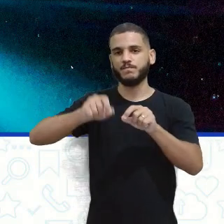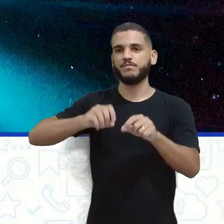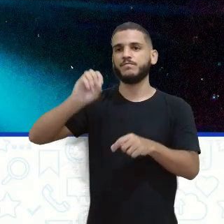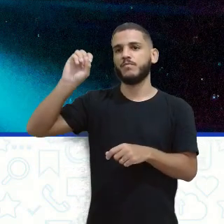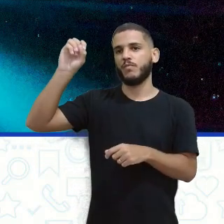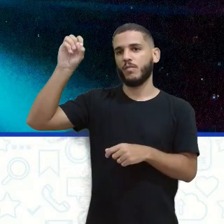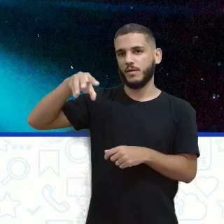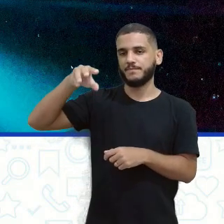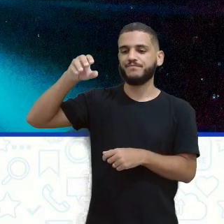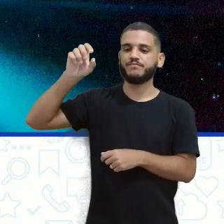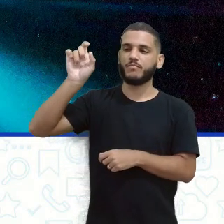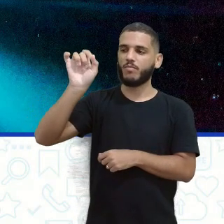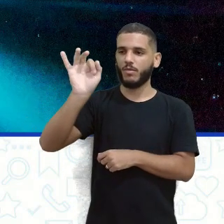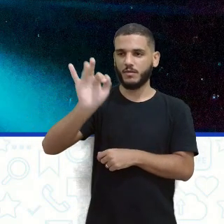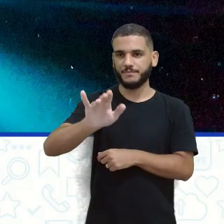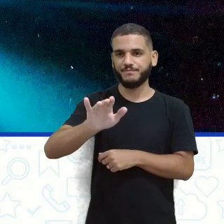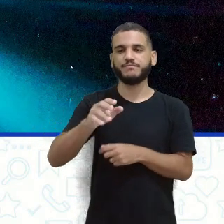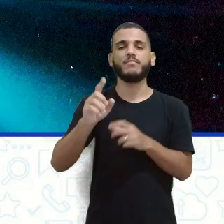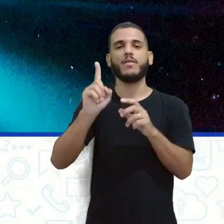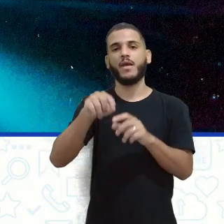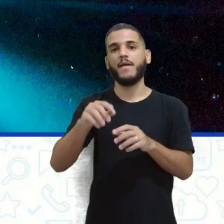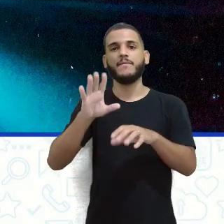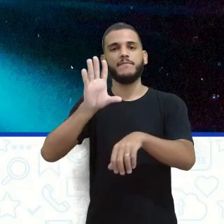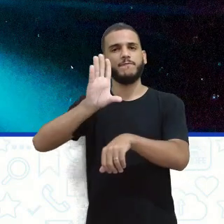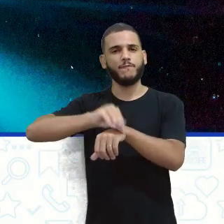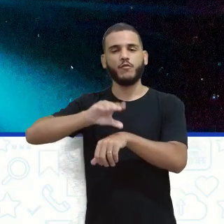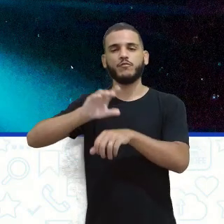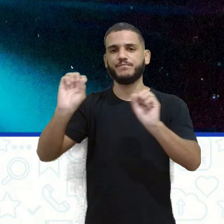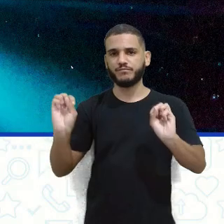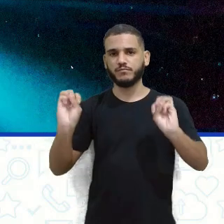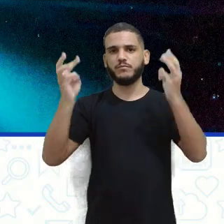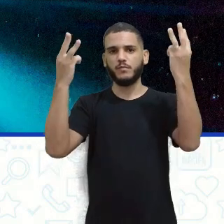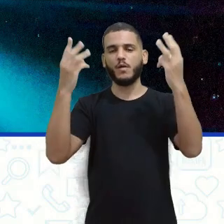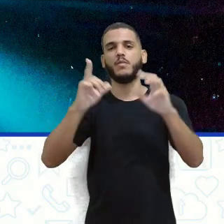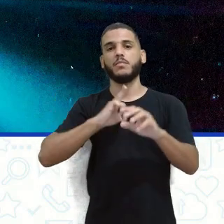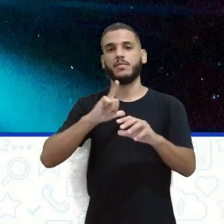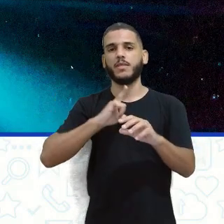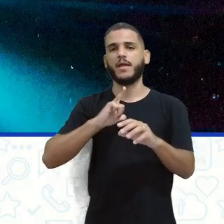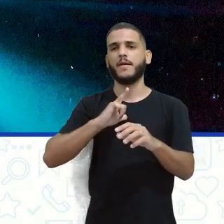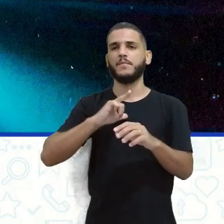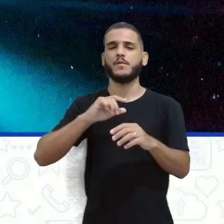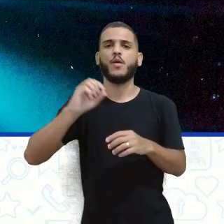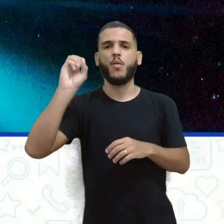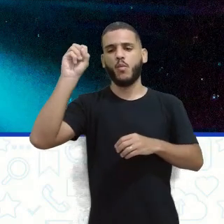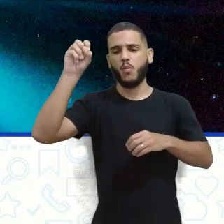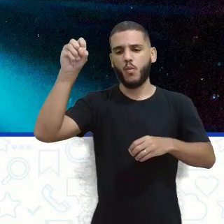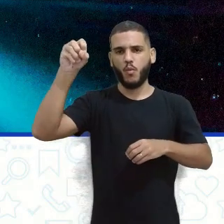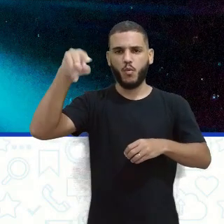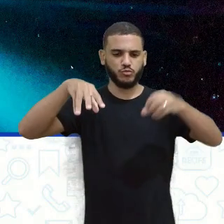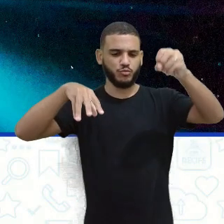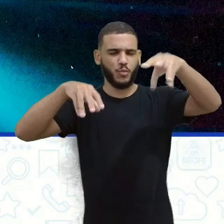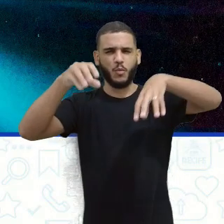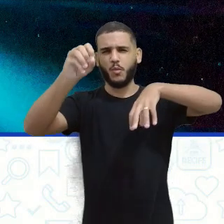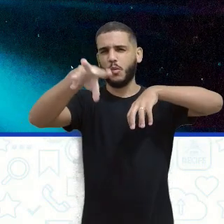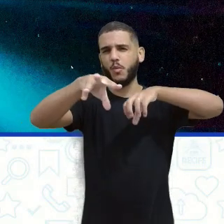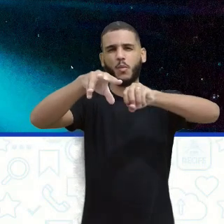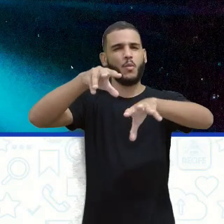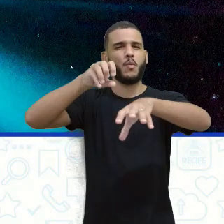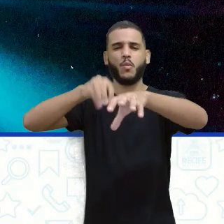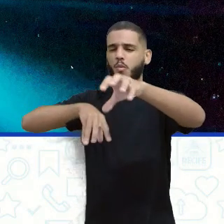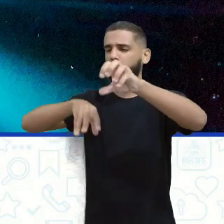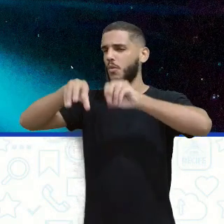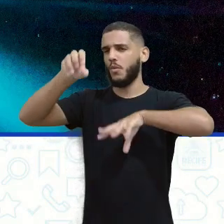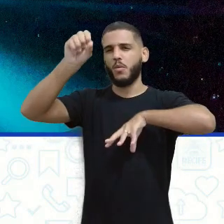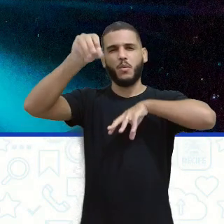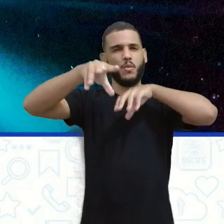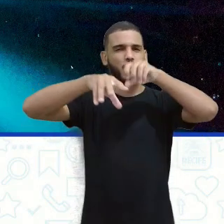show. Você está vendo que tem canhão de luz para todo lado, Está bem iluminado. Se você vai para